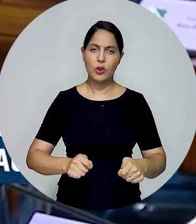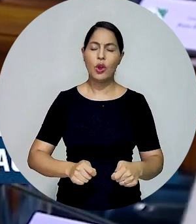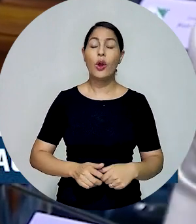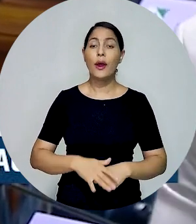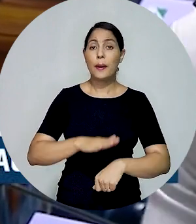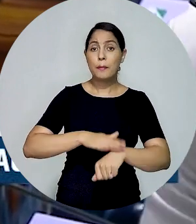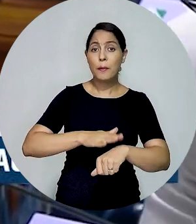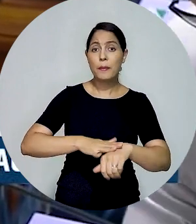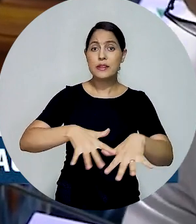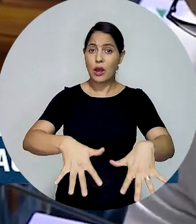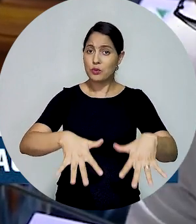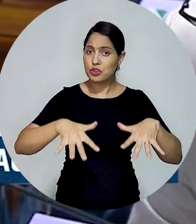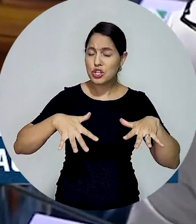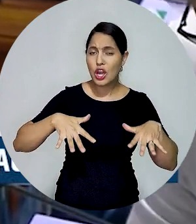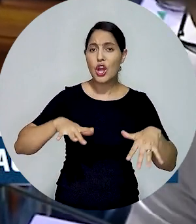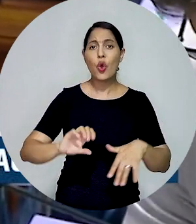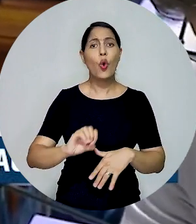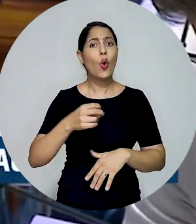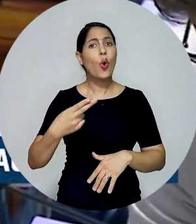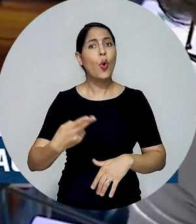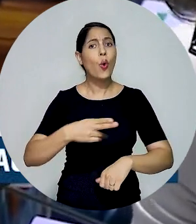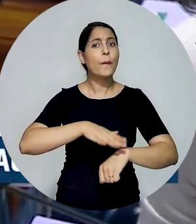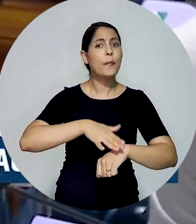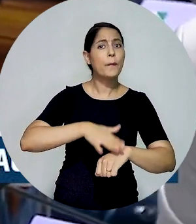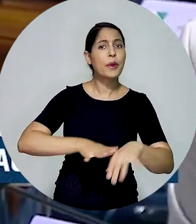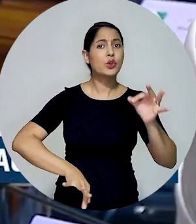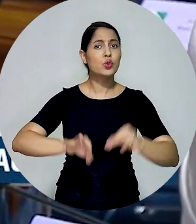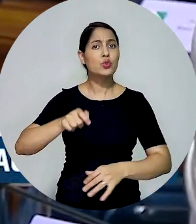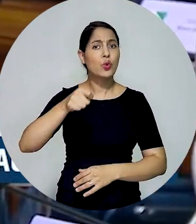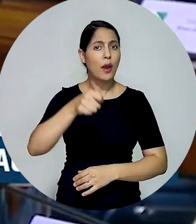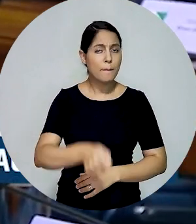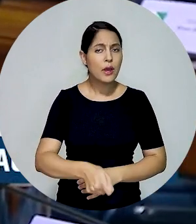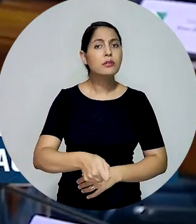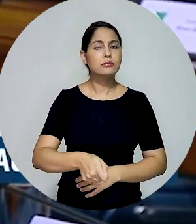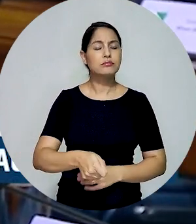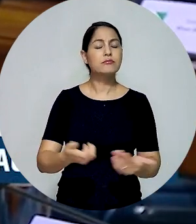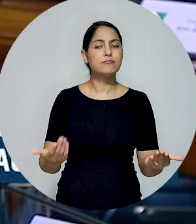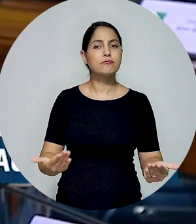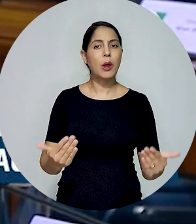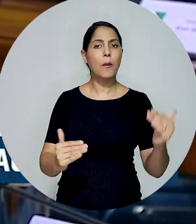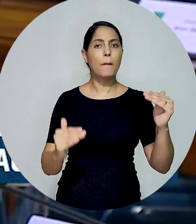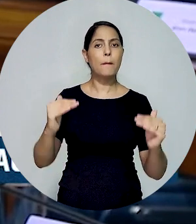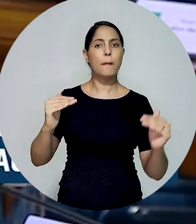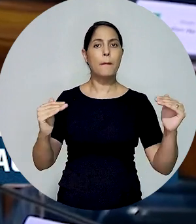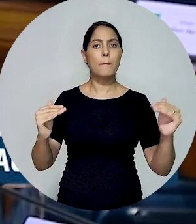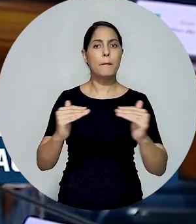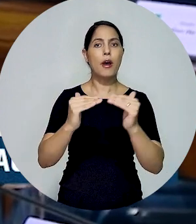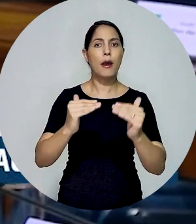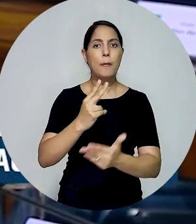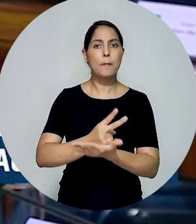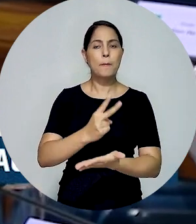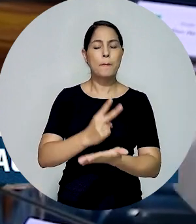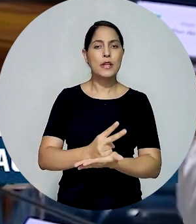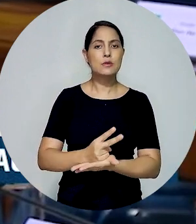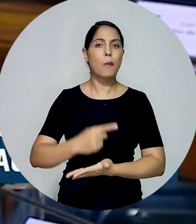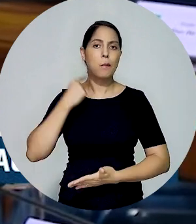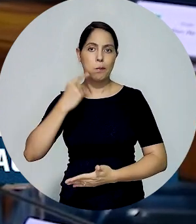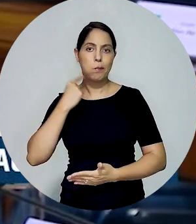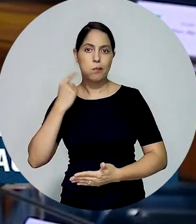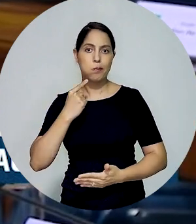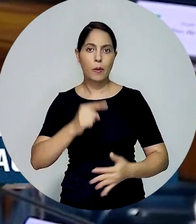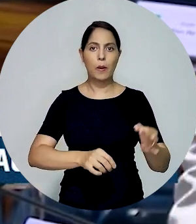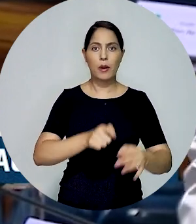no momento de uma audiência ou de um julgamento, possa estar no mesmo nível